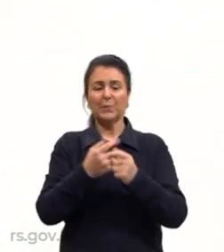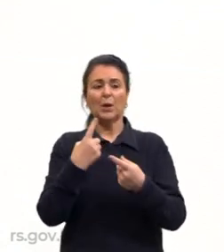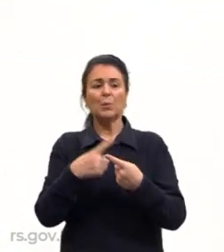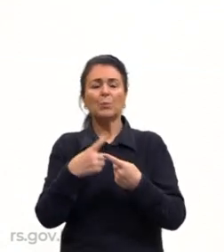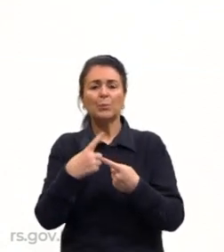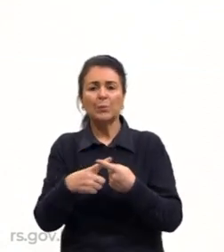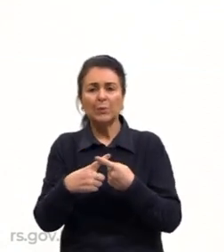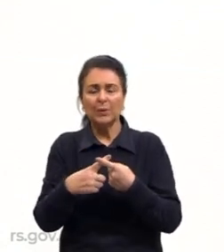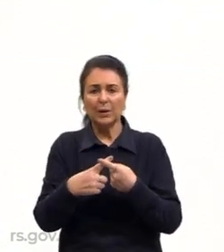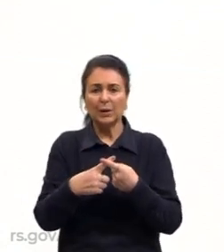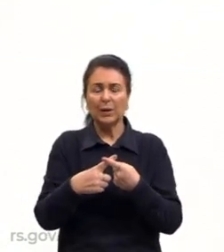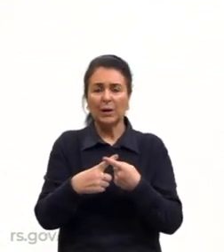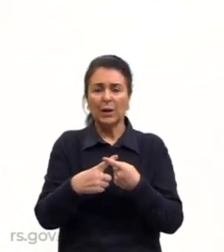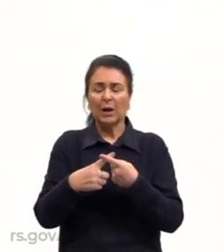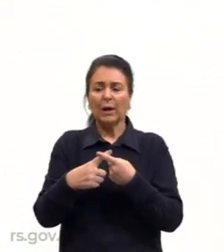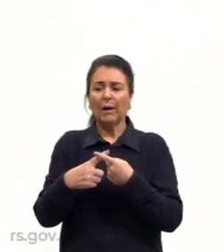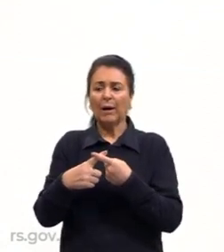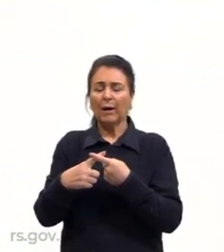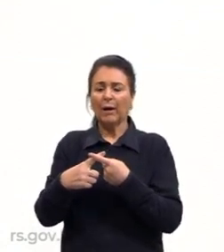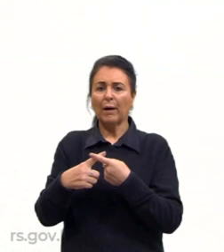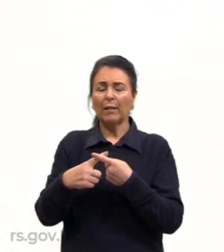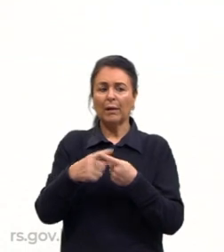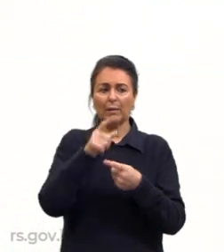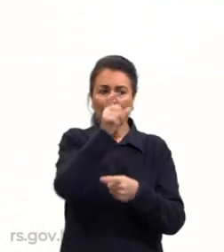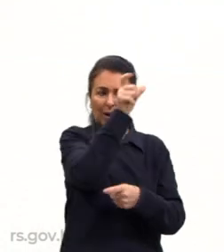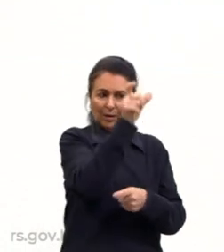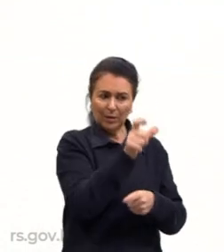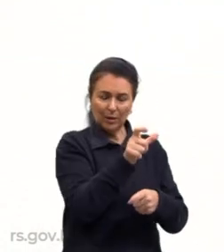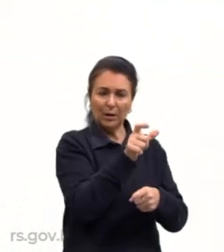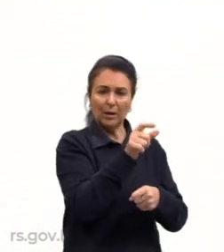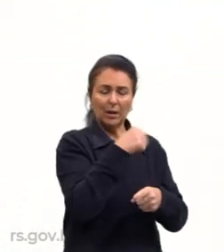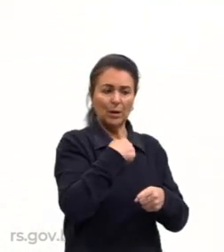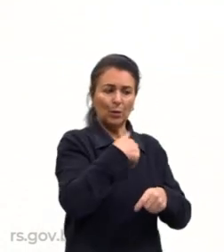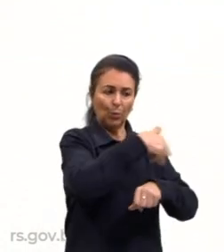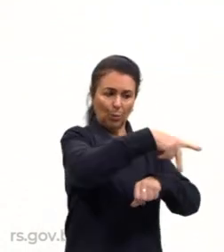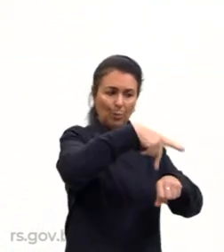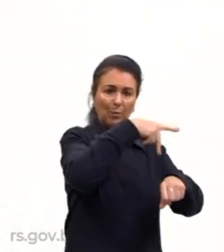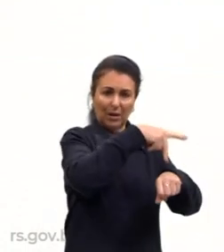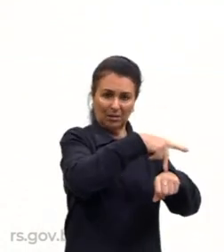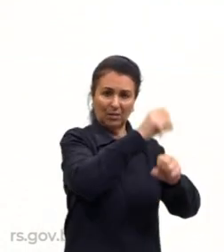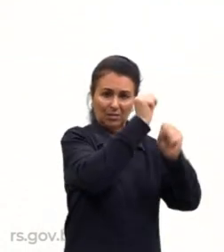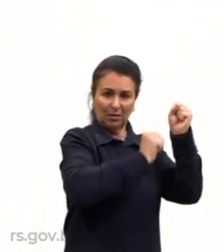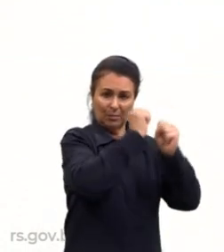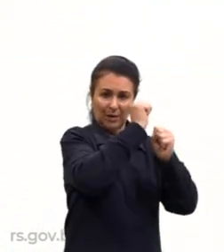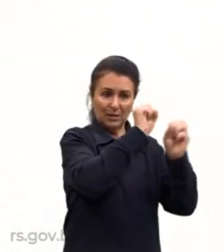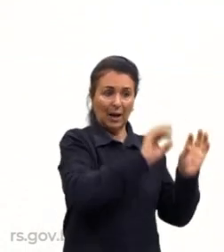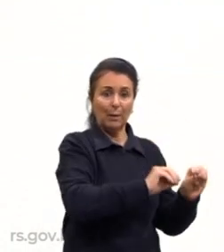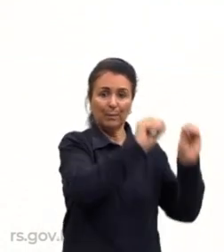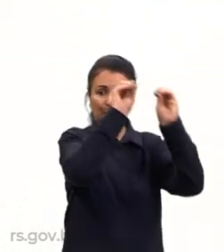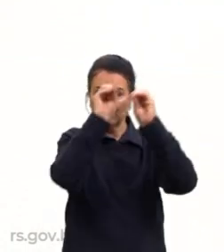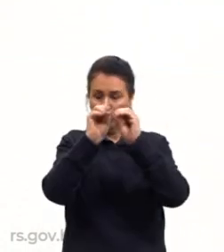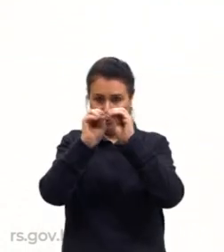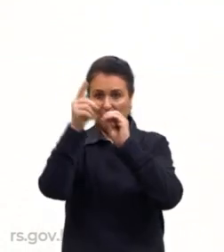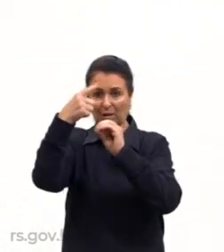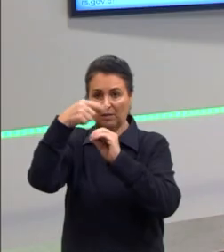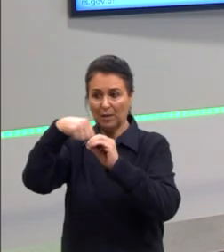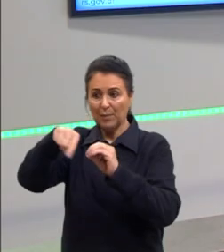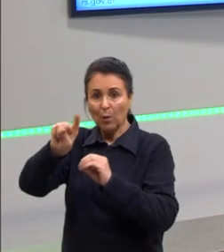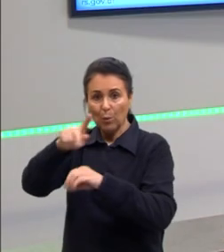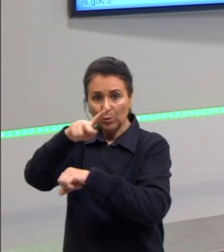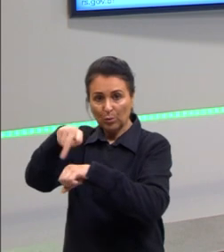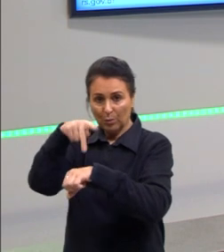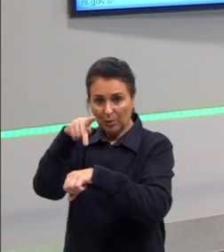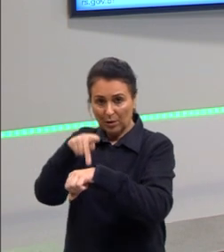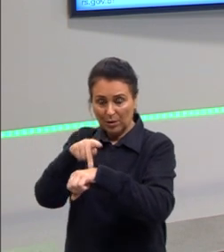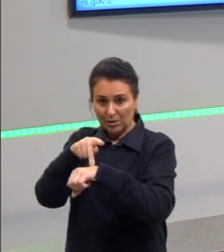de um país industrializado e se instala em um país subdesenvolvido, sai de um país desenvolvido e vai para um